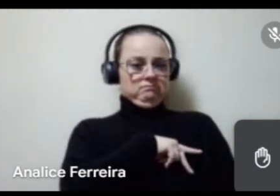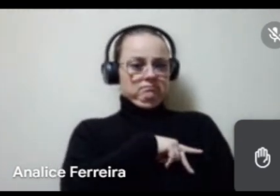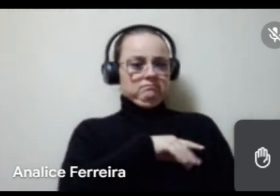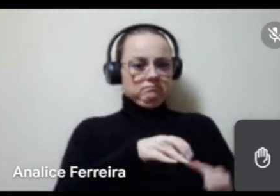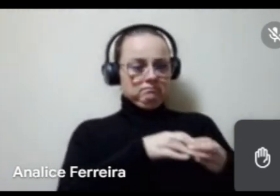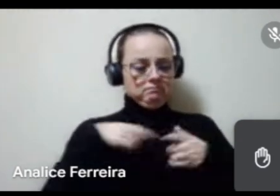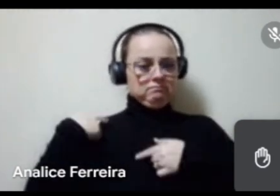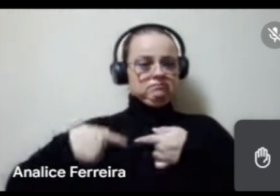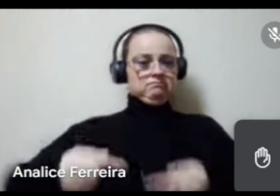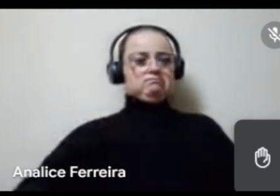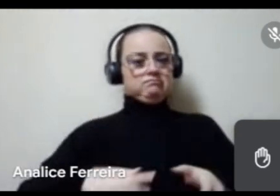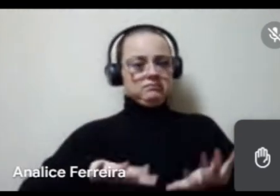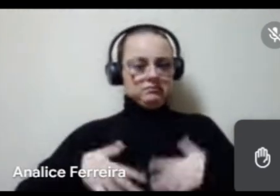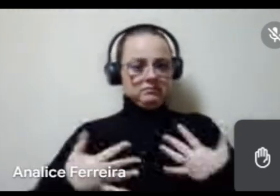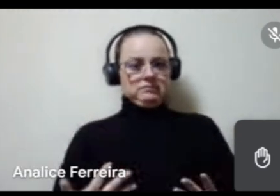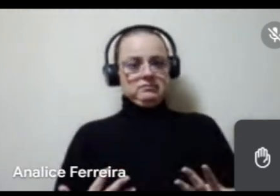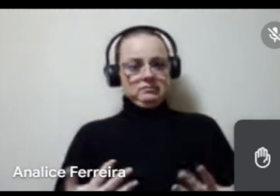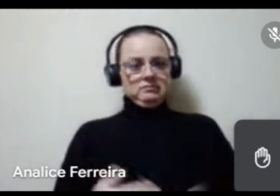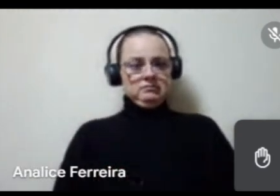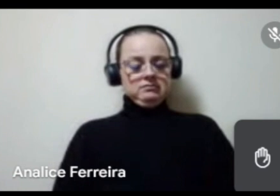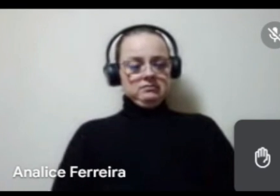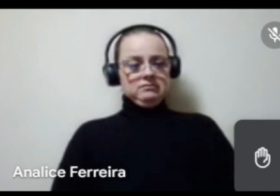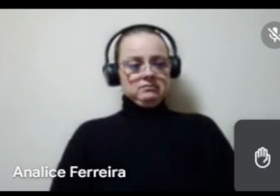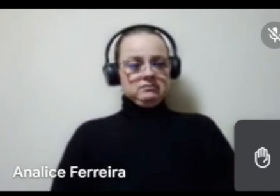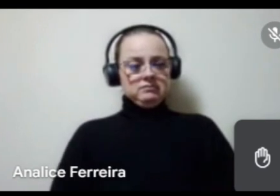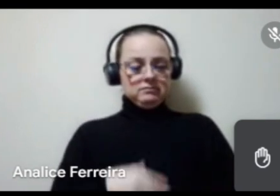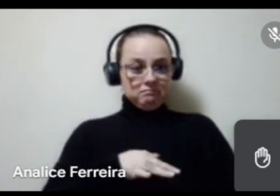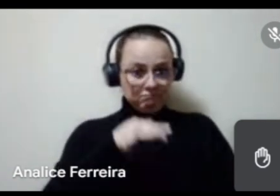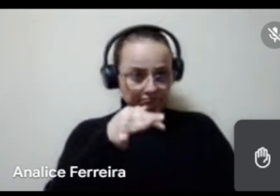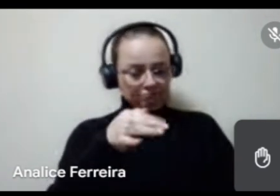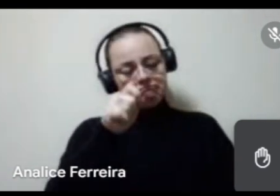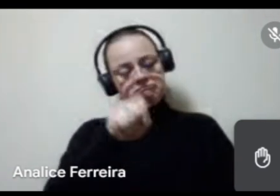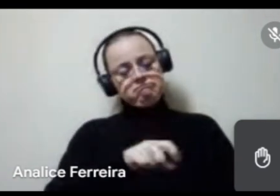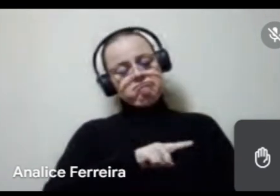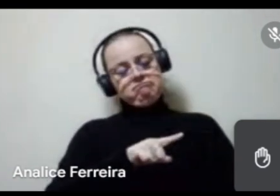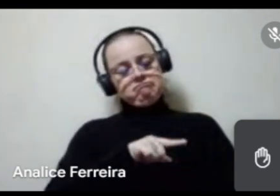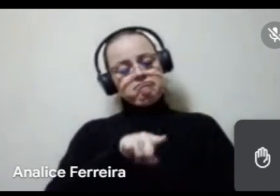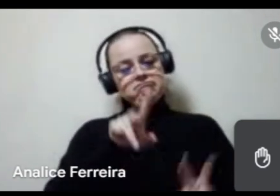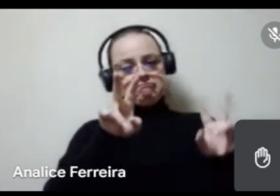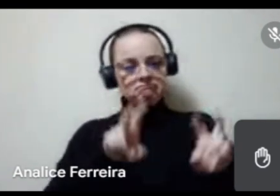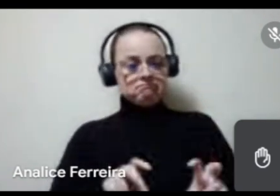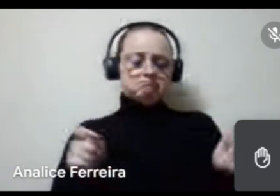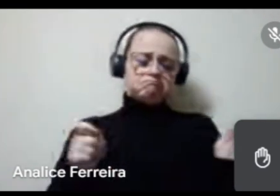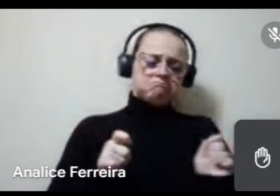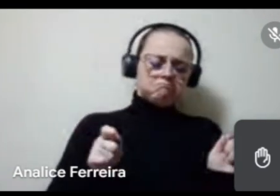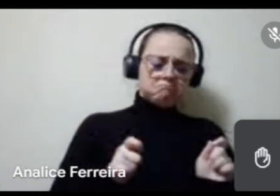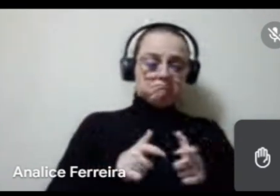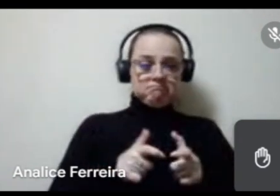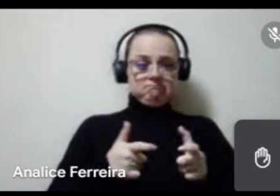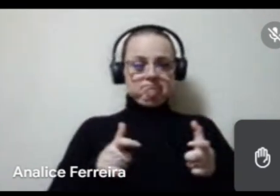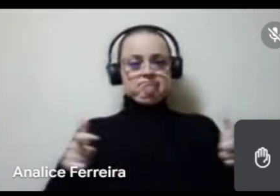tradicionais, então assim, o ente federativo tem sim essa questão de poder ampliar